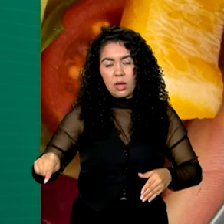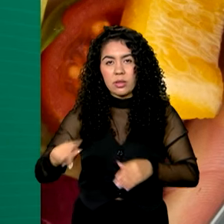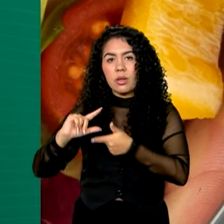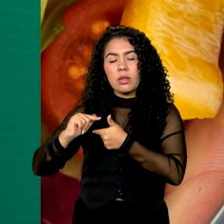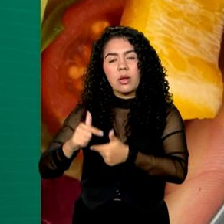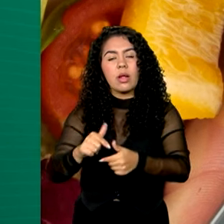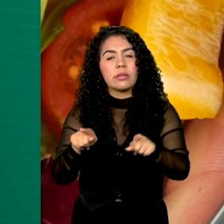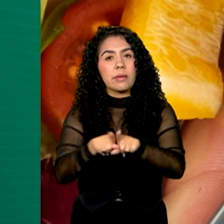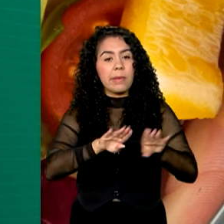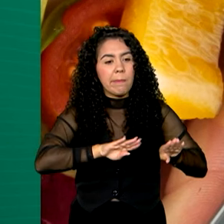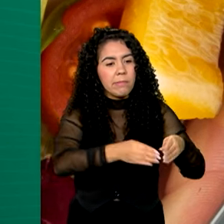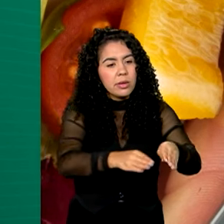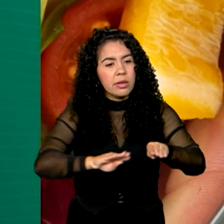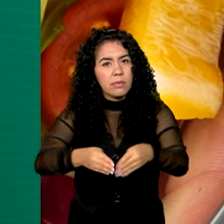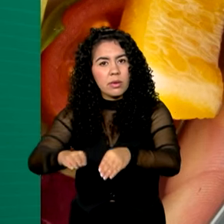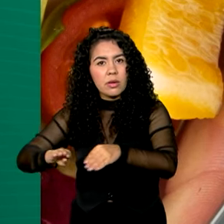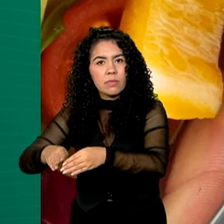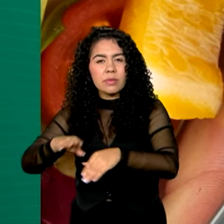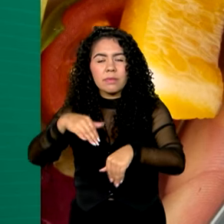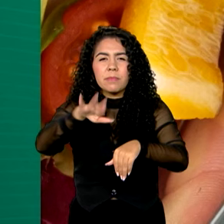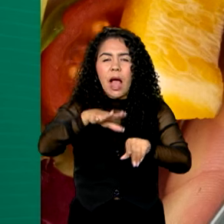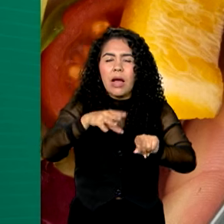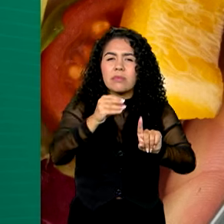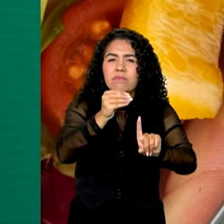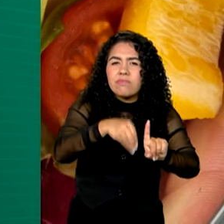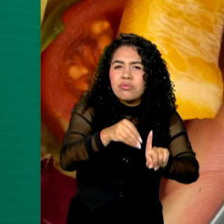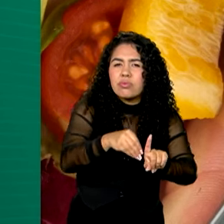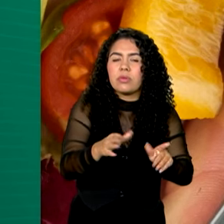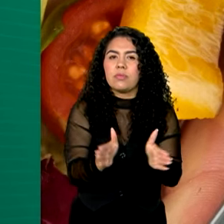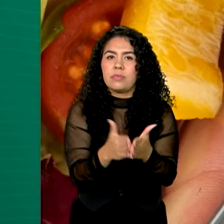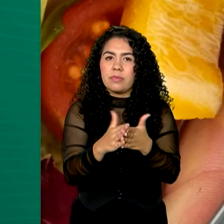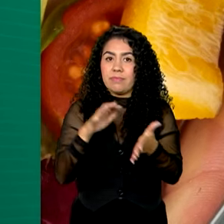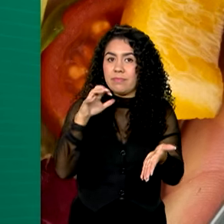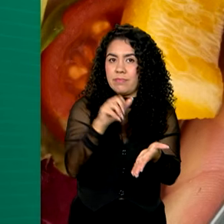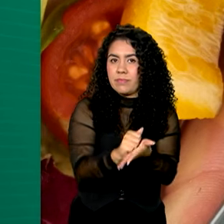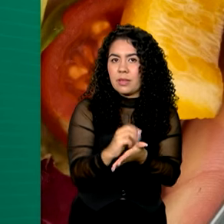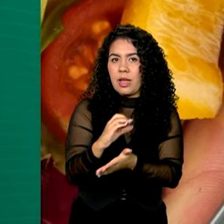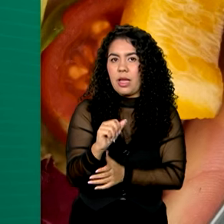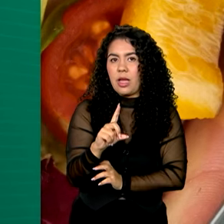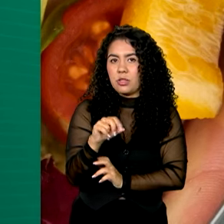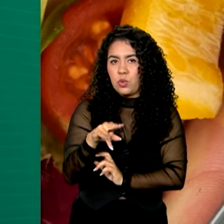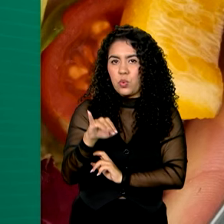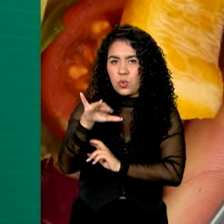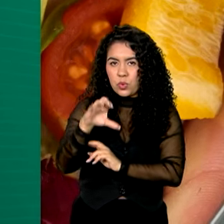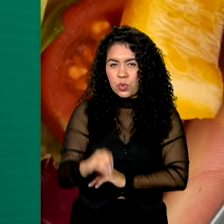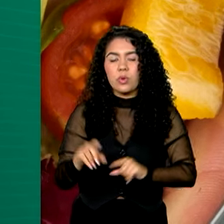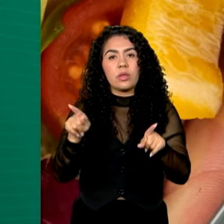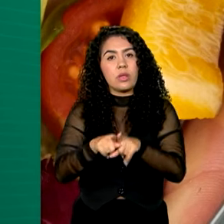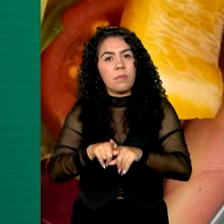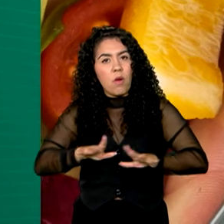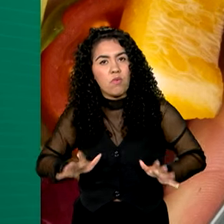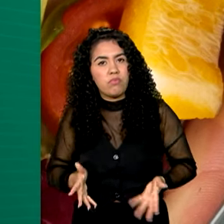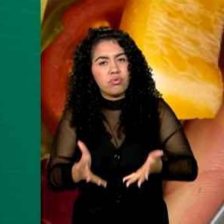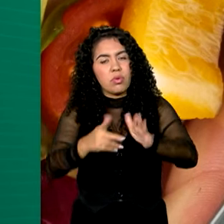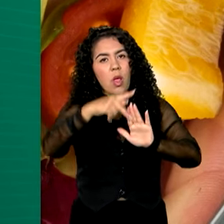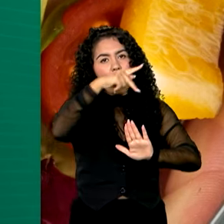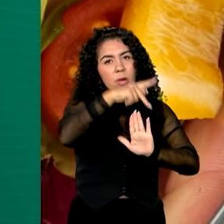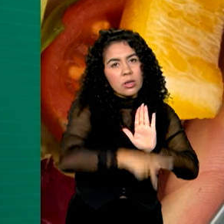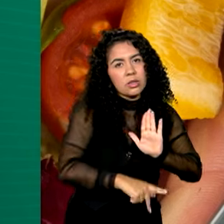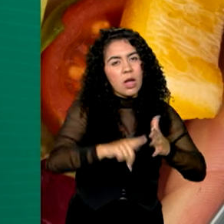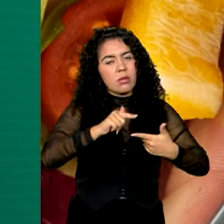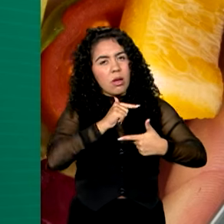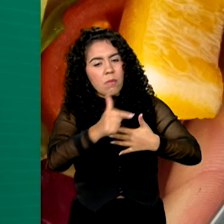específicos mais vulneráveis no cadastro único. E fomento a projetos e iniciativas